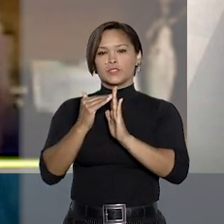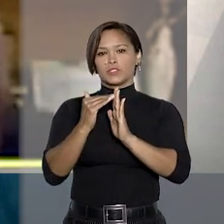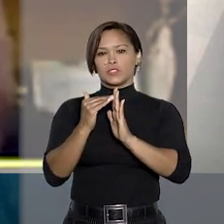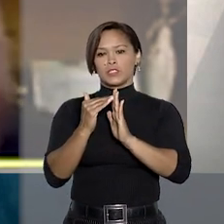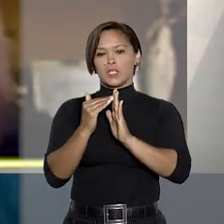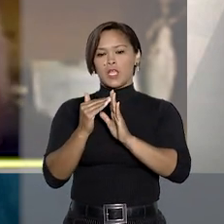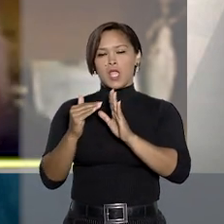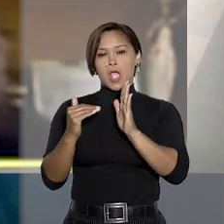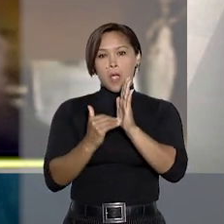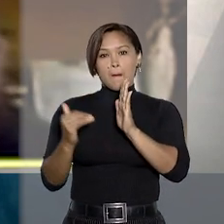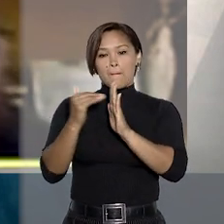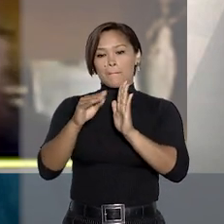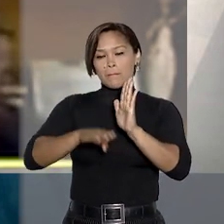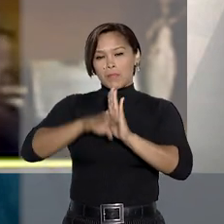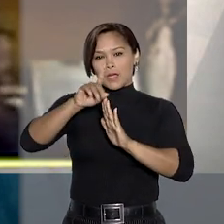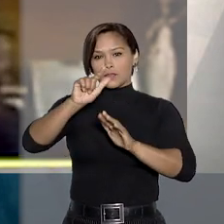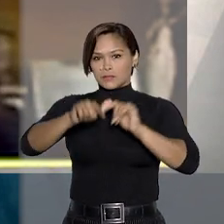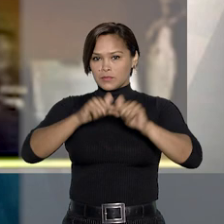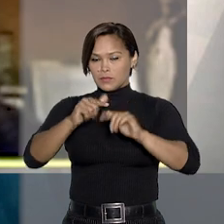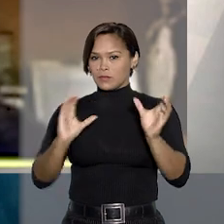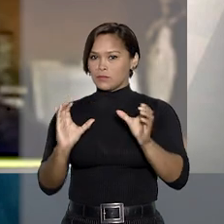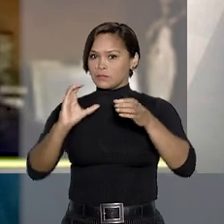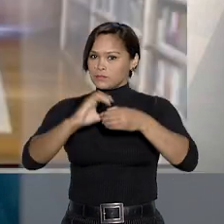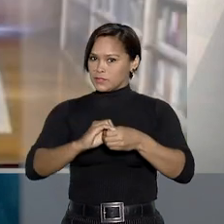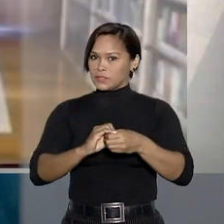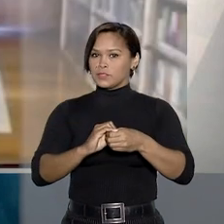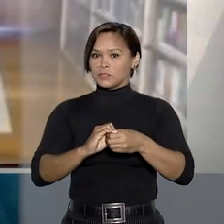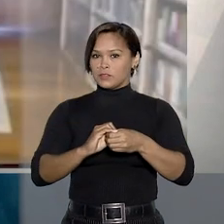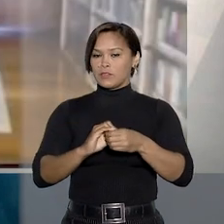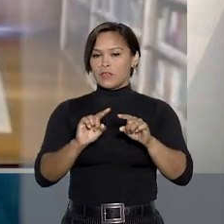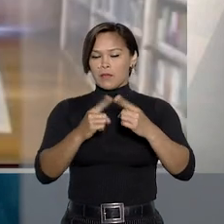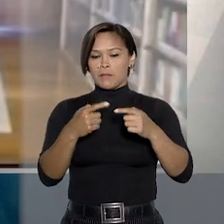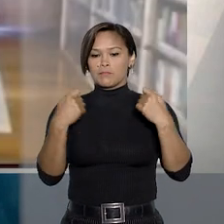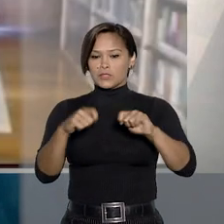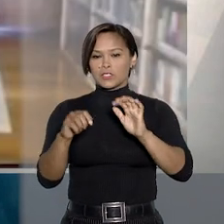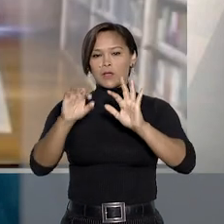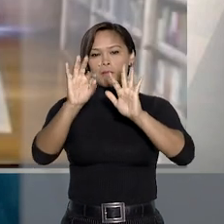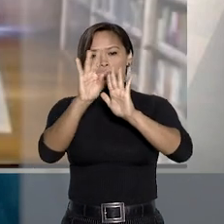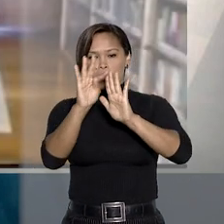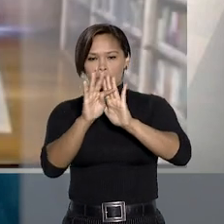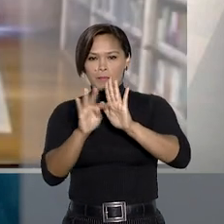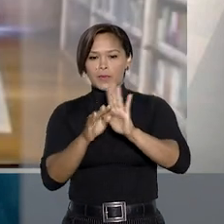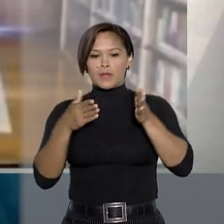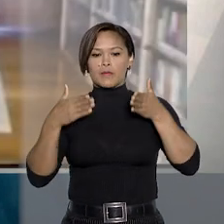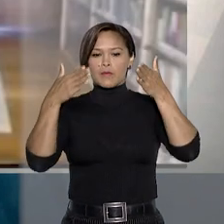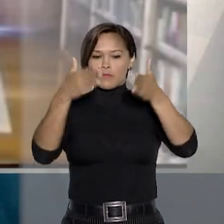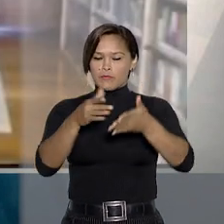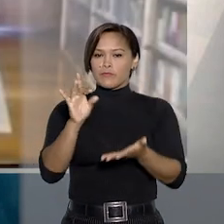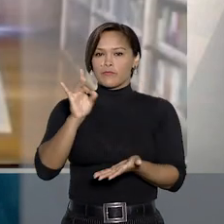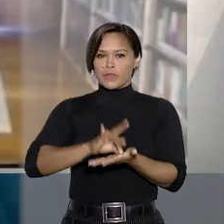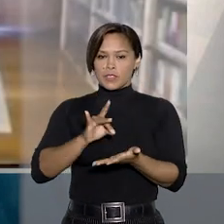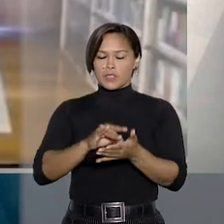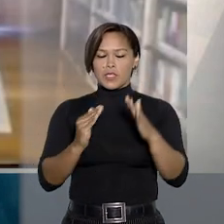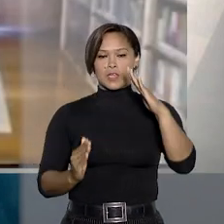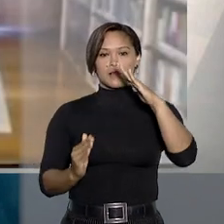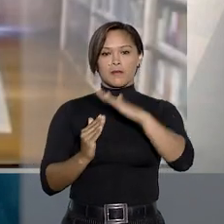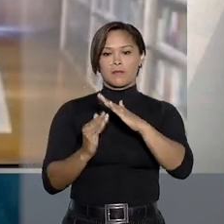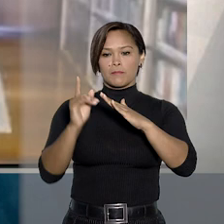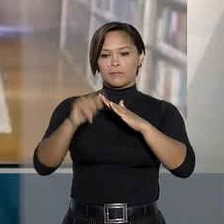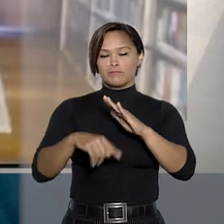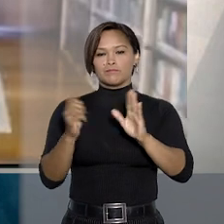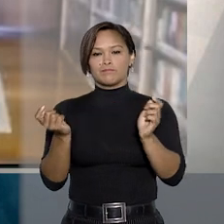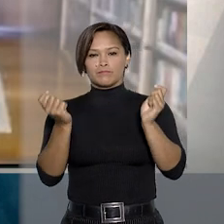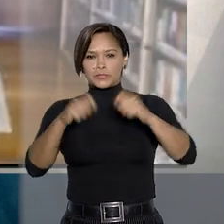a capacidade máxima de prestação de serviços pela cooperativa, aferível por critérios objetivos e verossímeis, impedindo-a